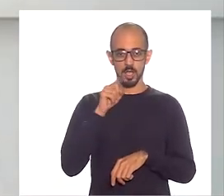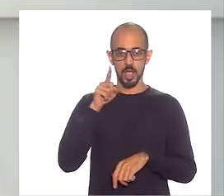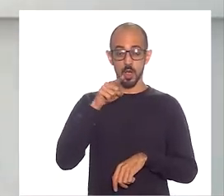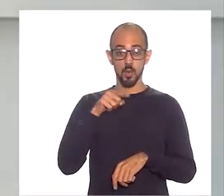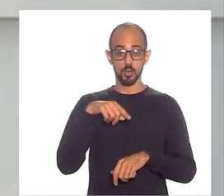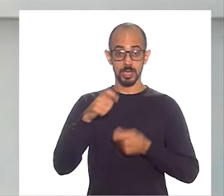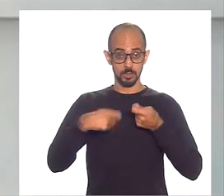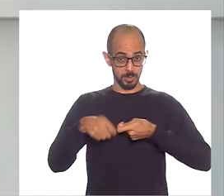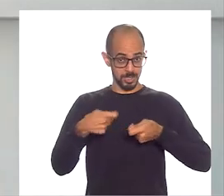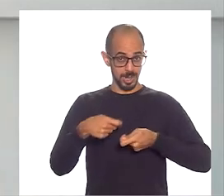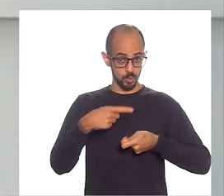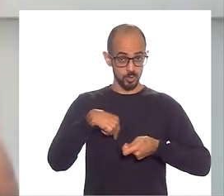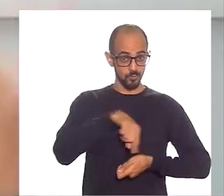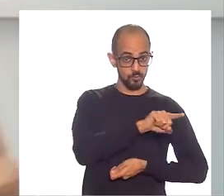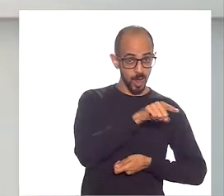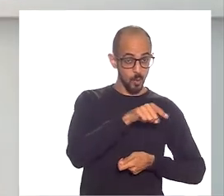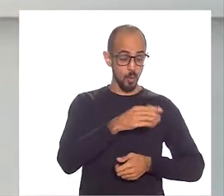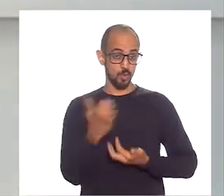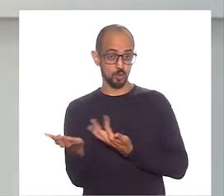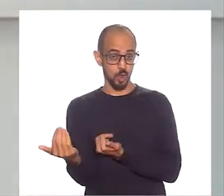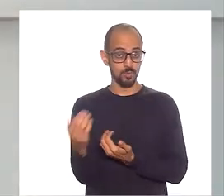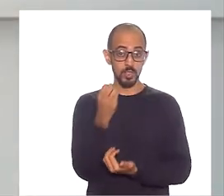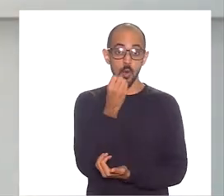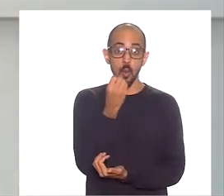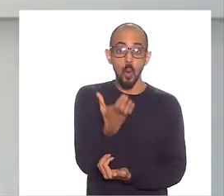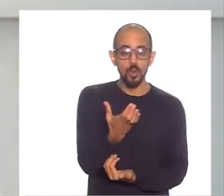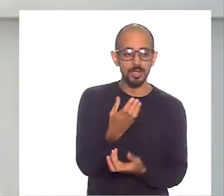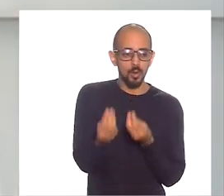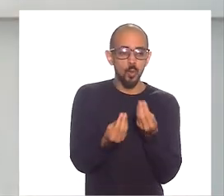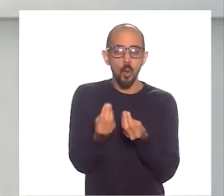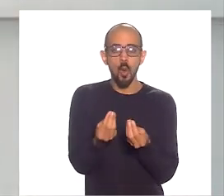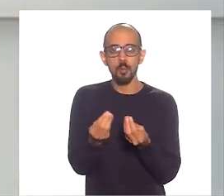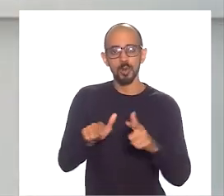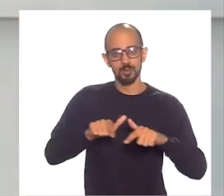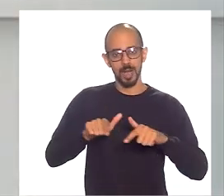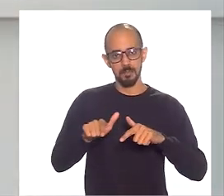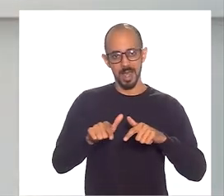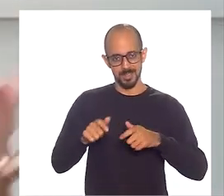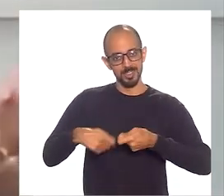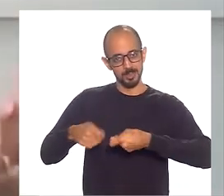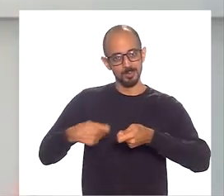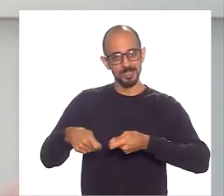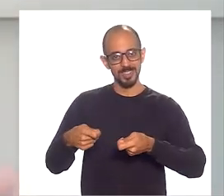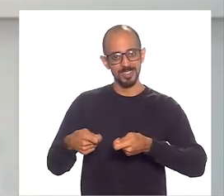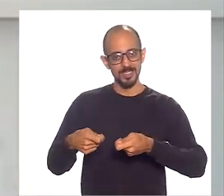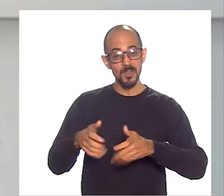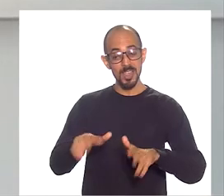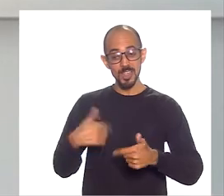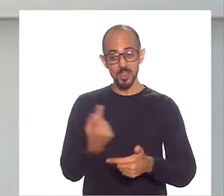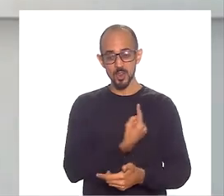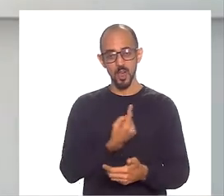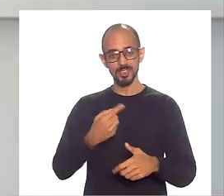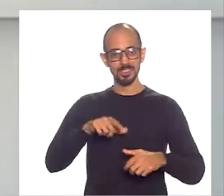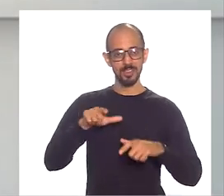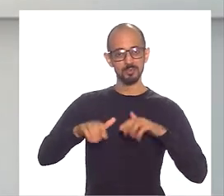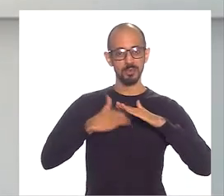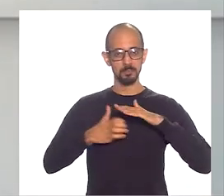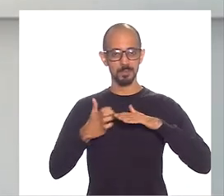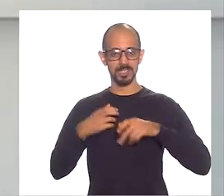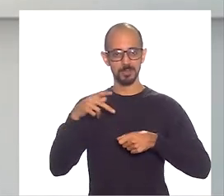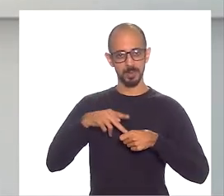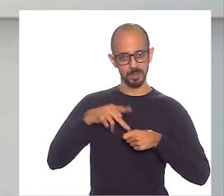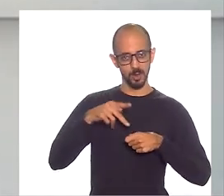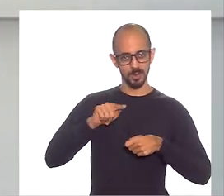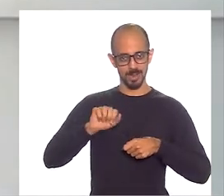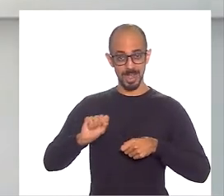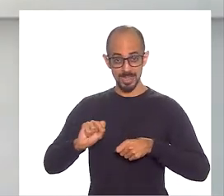Os executivos vêm até esses jovens e contam como é o seu dia a dia. Nós estávamos exatamente numa das empresas apoiadoras de petróleo e